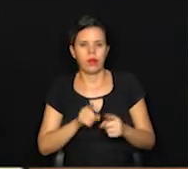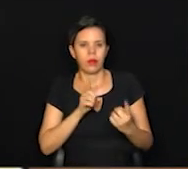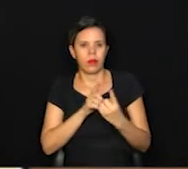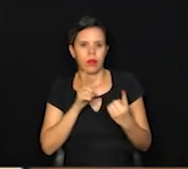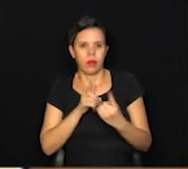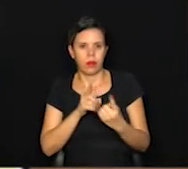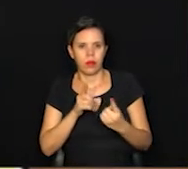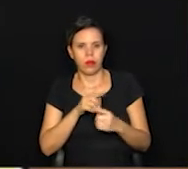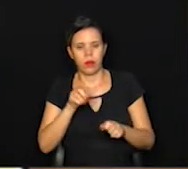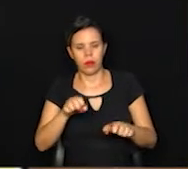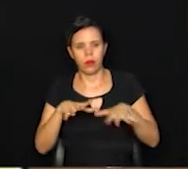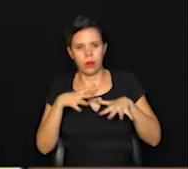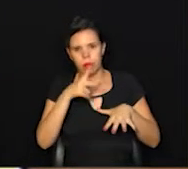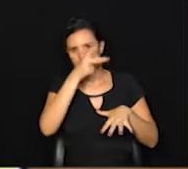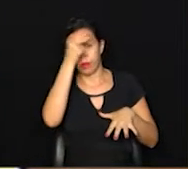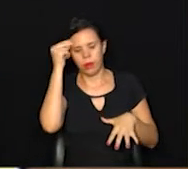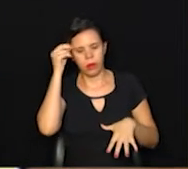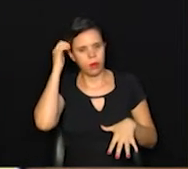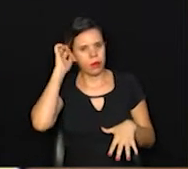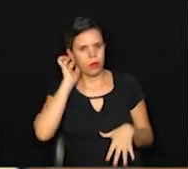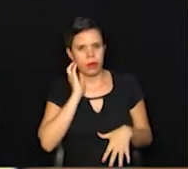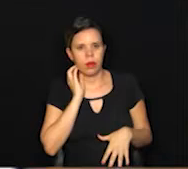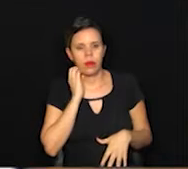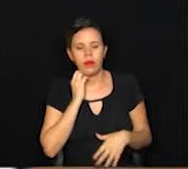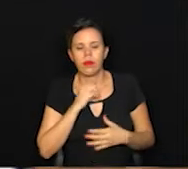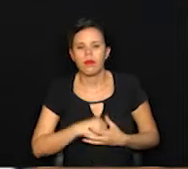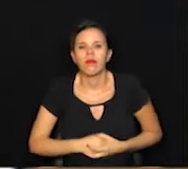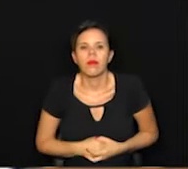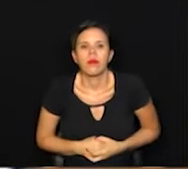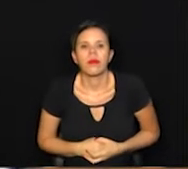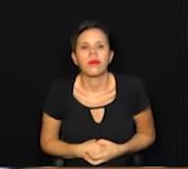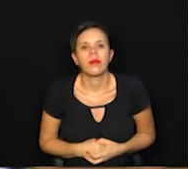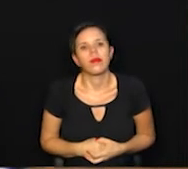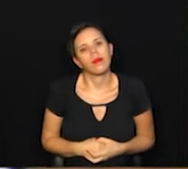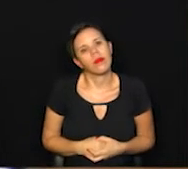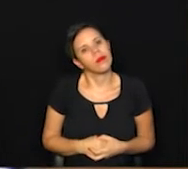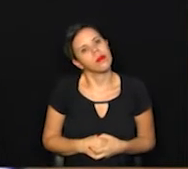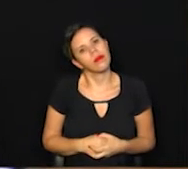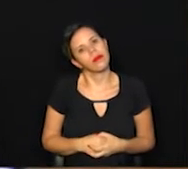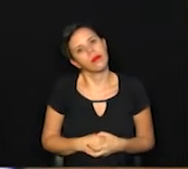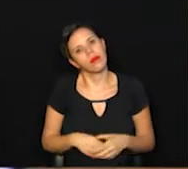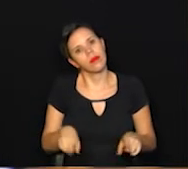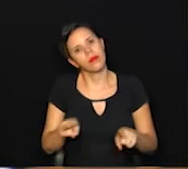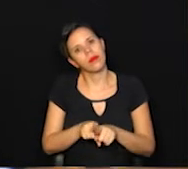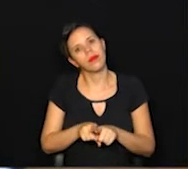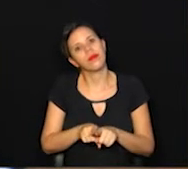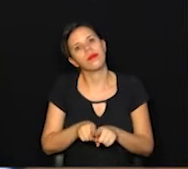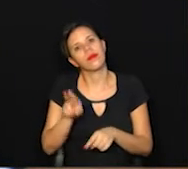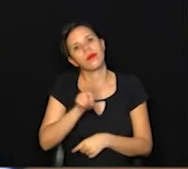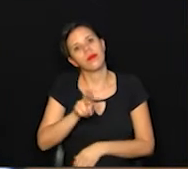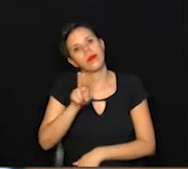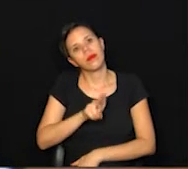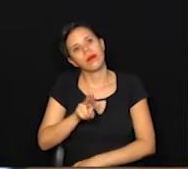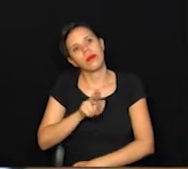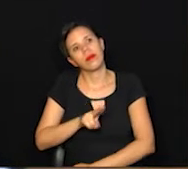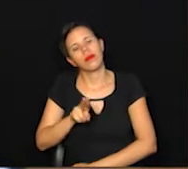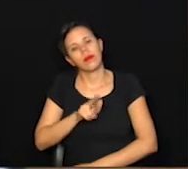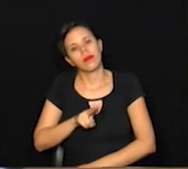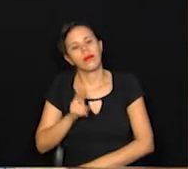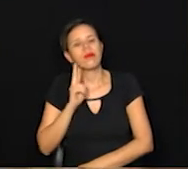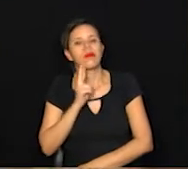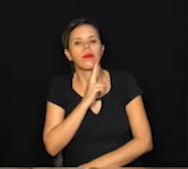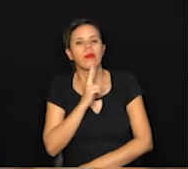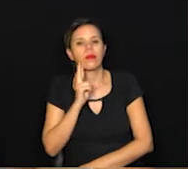atendimento ao público. Cai também aquela vedação de uso dos